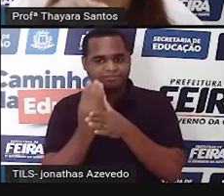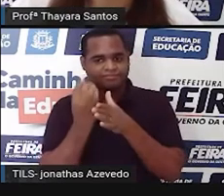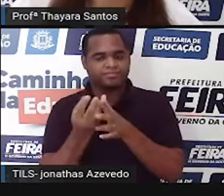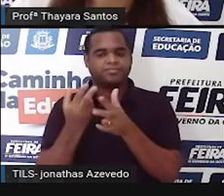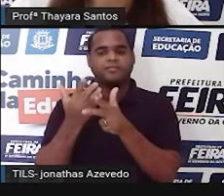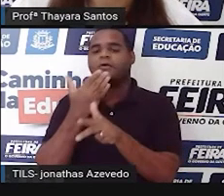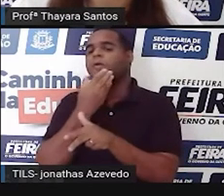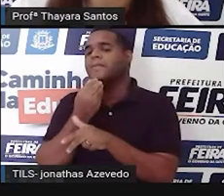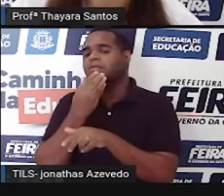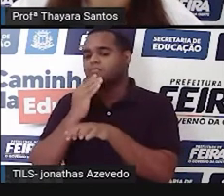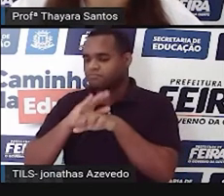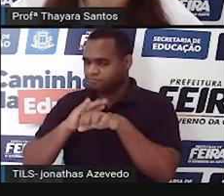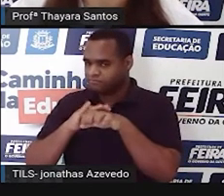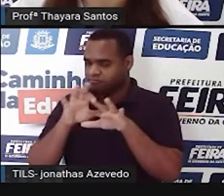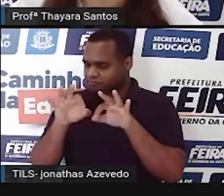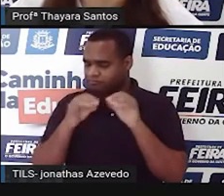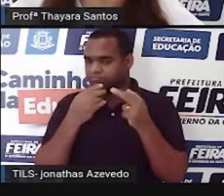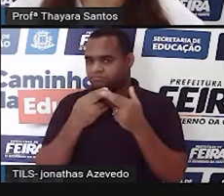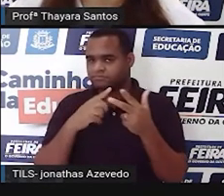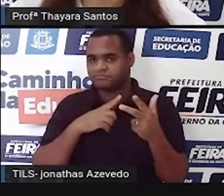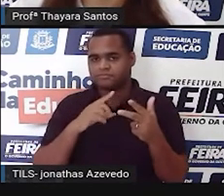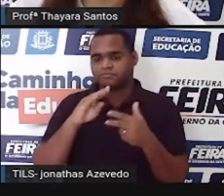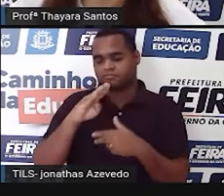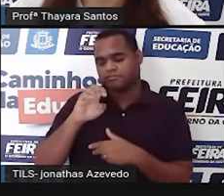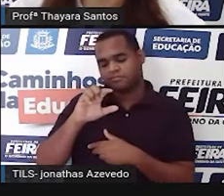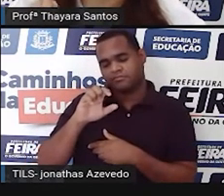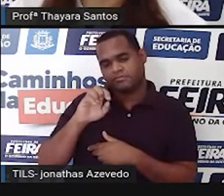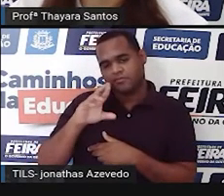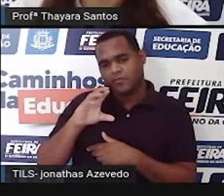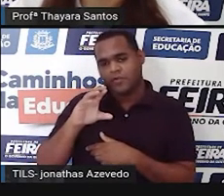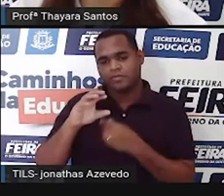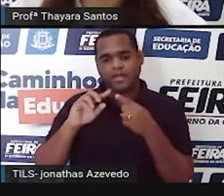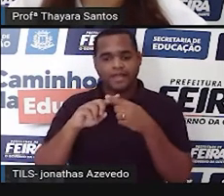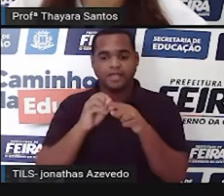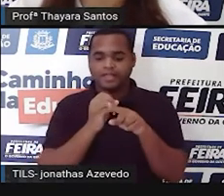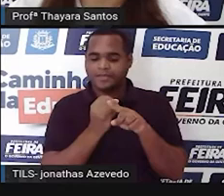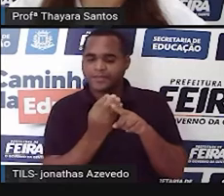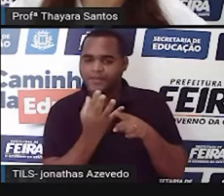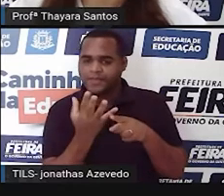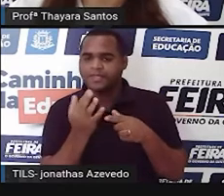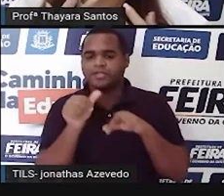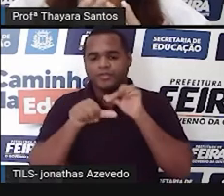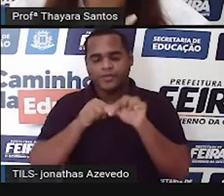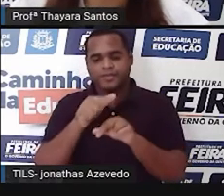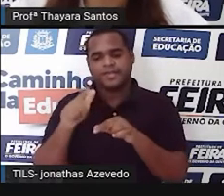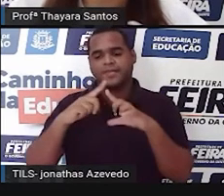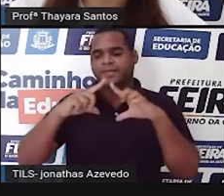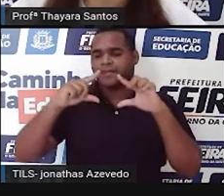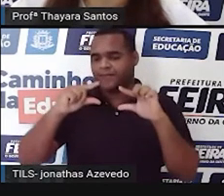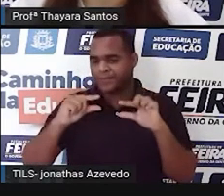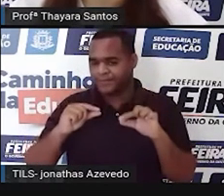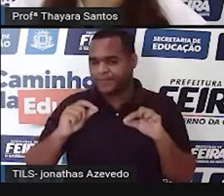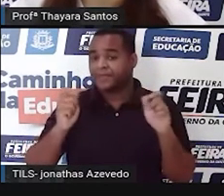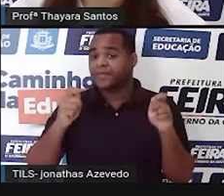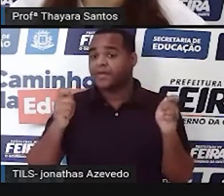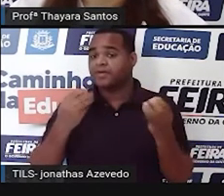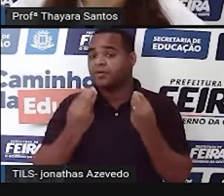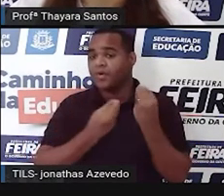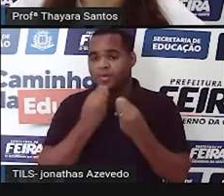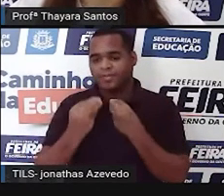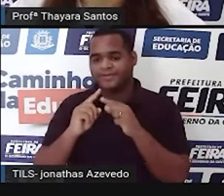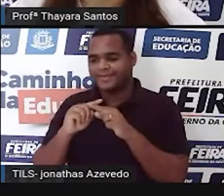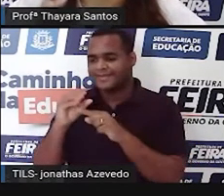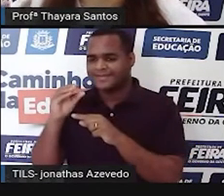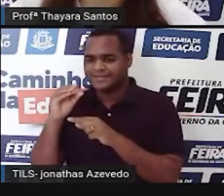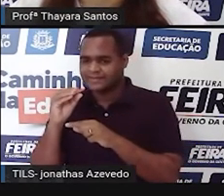têm essa estrutura aí, que a glândula buboretral, que produz uma secreção que vai diminuir a acidez dessa